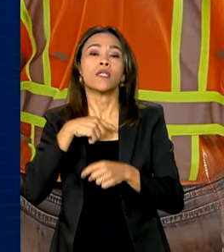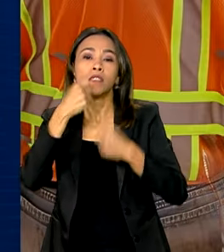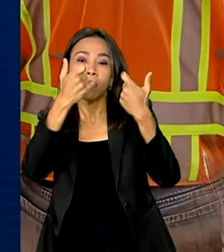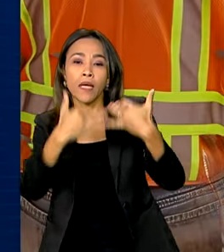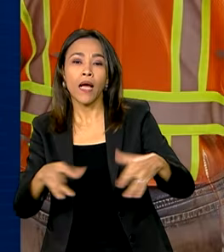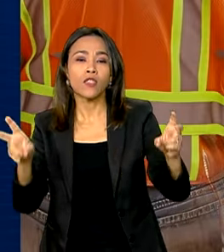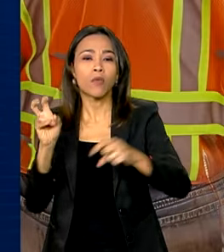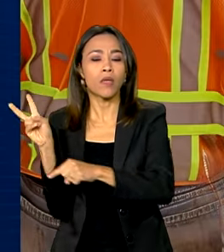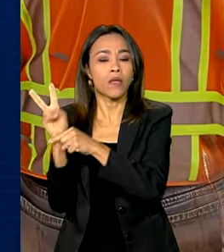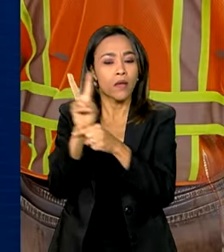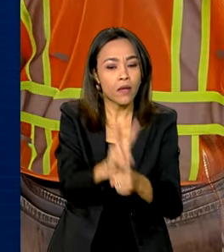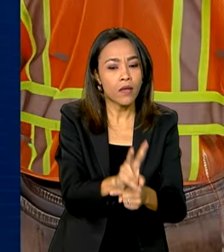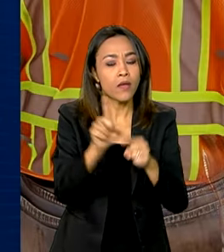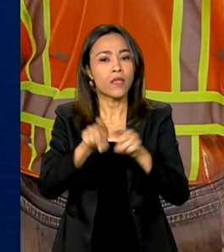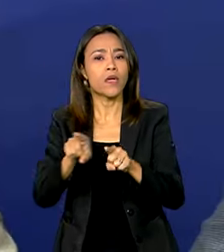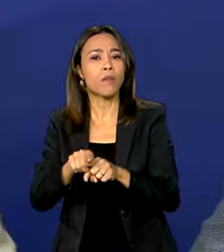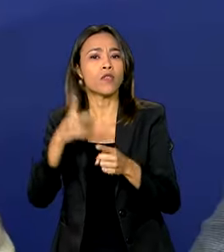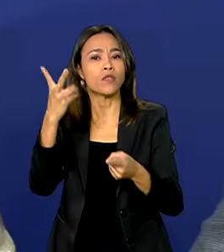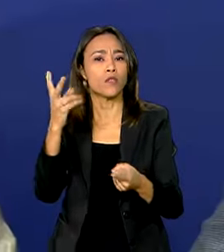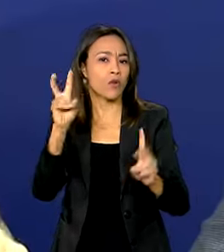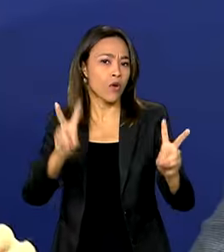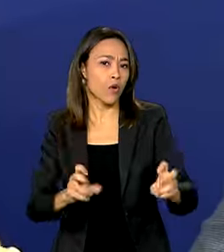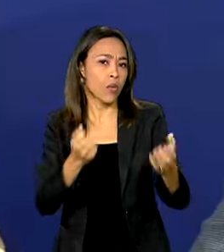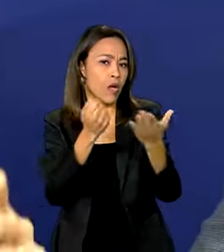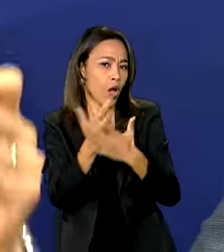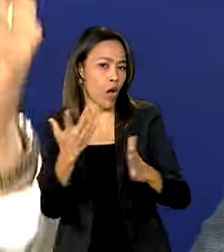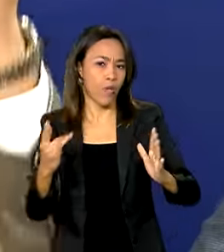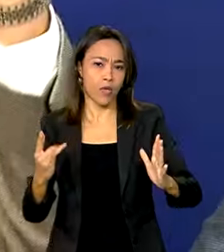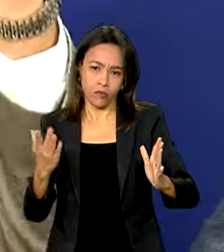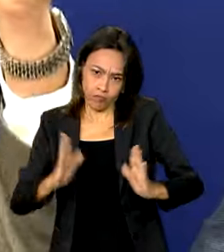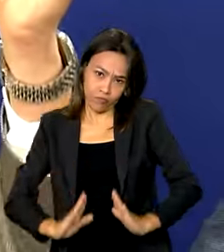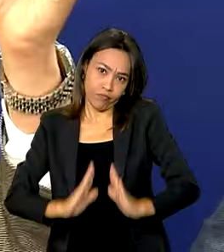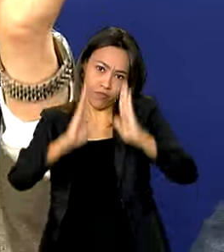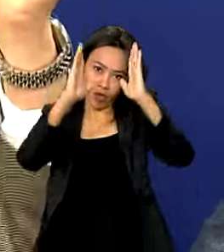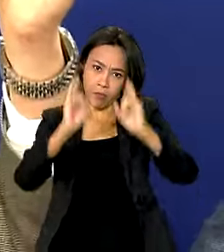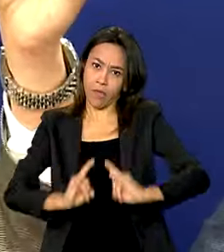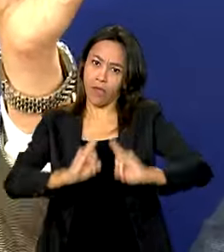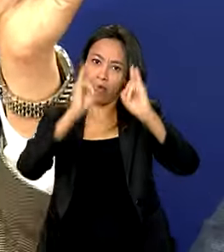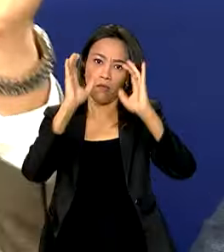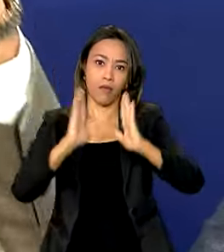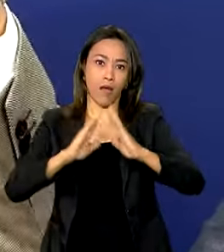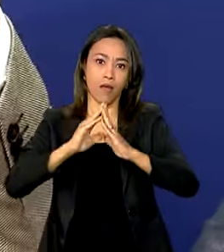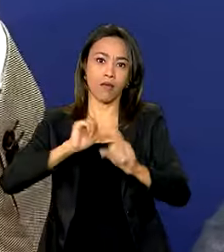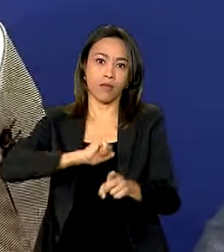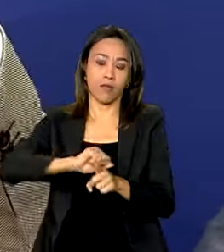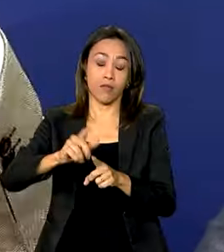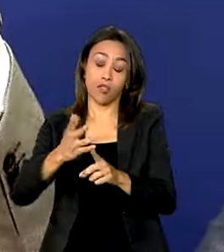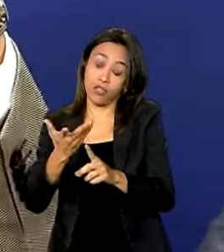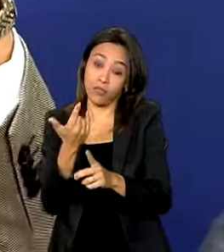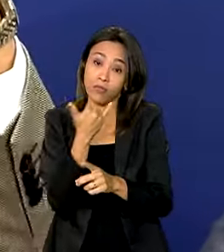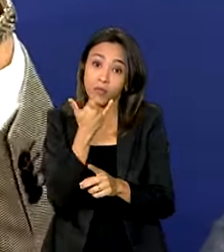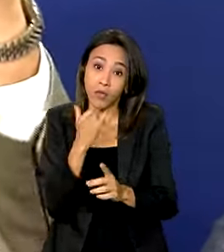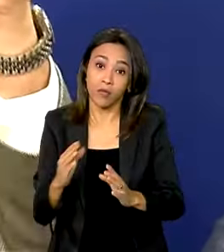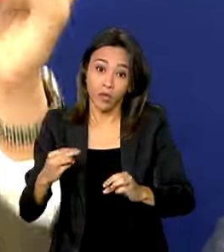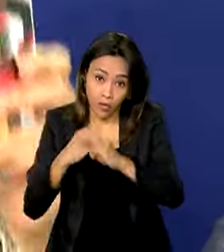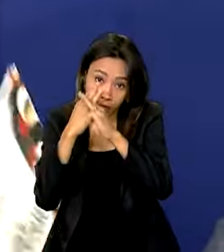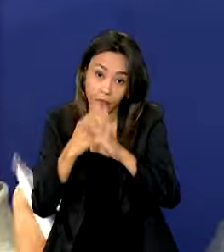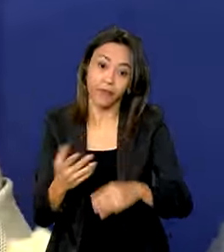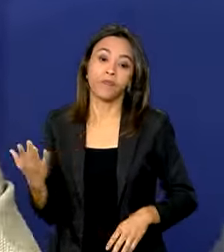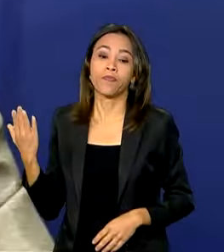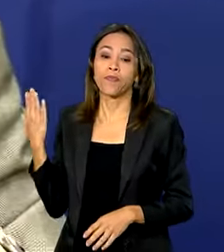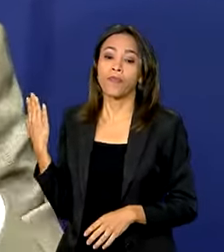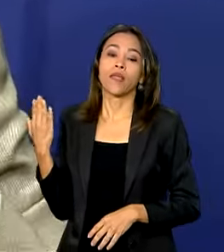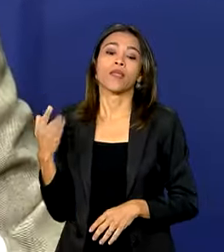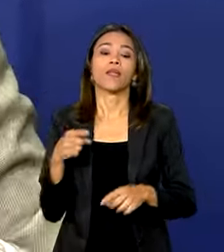financiamento habitacional pela Caixa. É levar, primeiro, a nossa cartilha de direitos, que é um guia de informação para esta